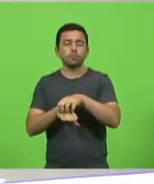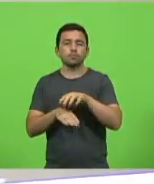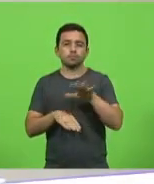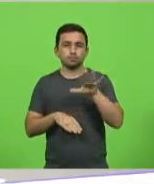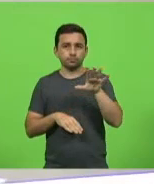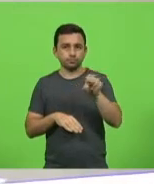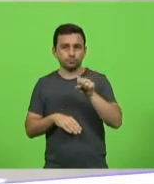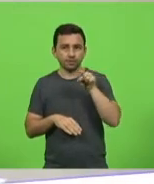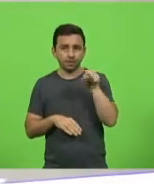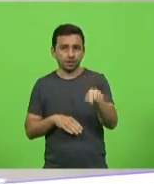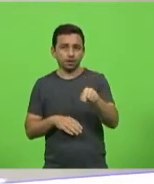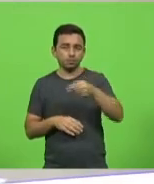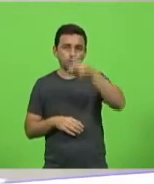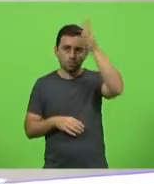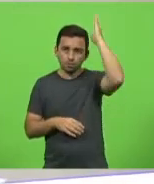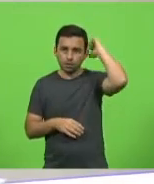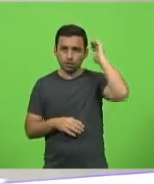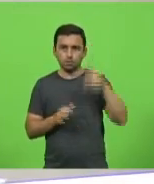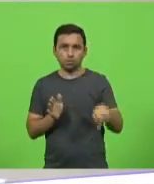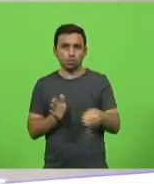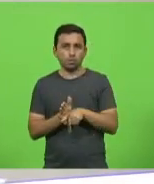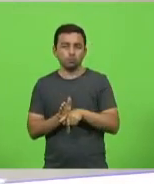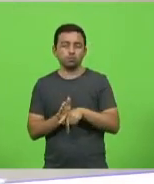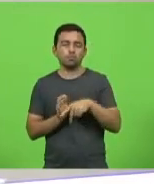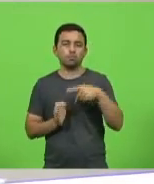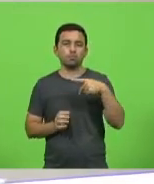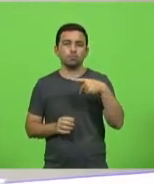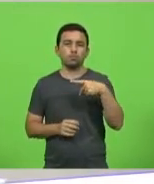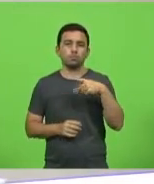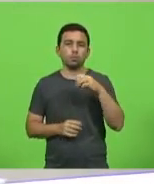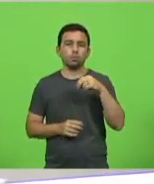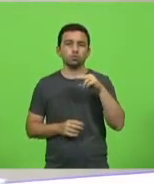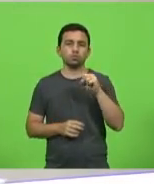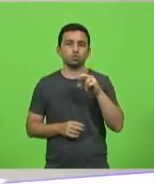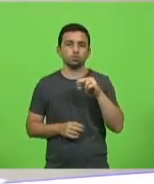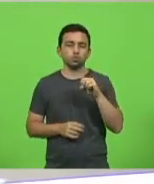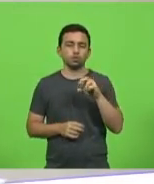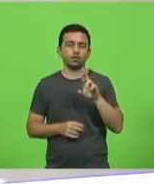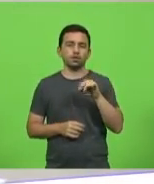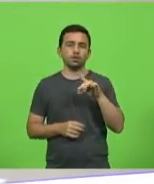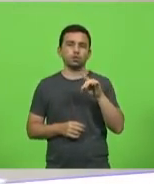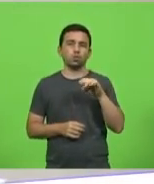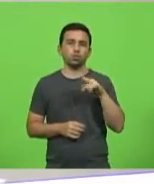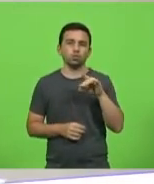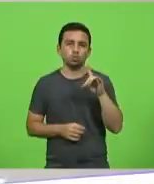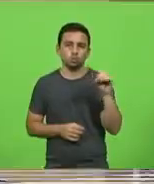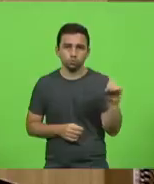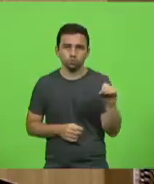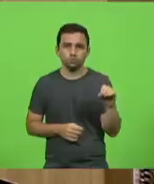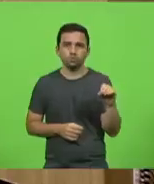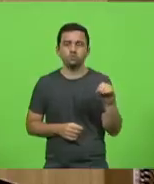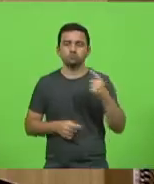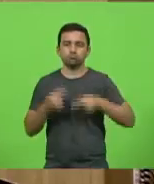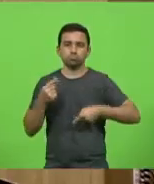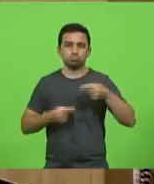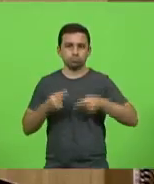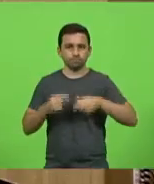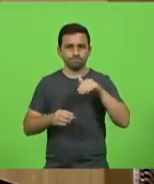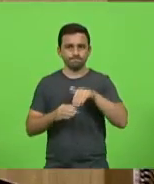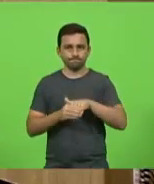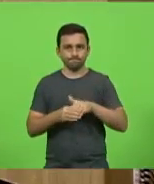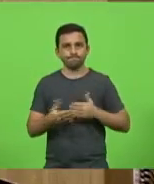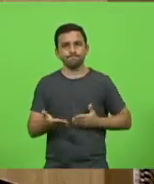de bombeiros militares do município de Pozo Redondo. Em discussão, em votação, aprovado.